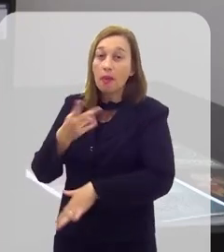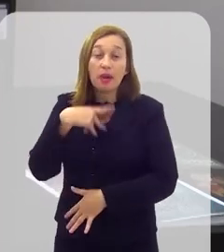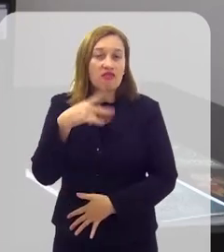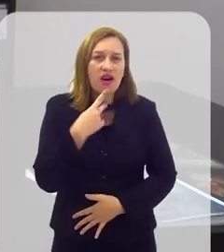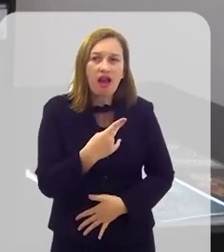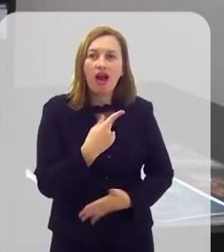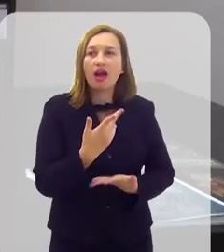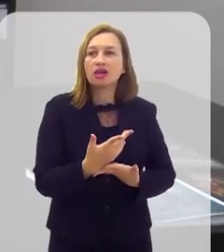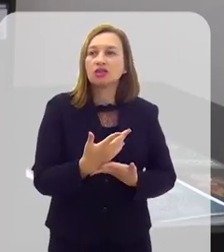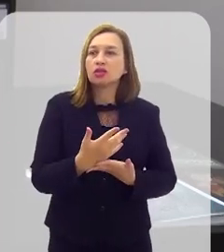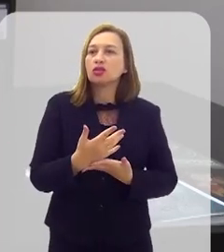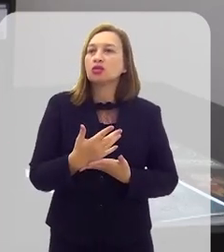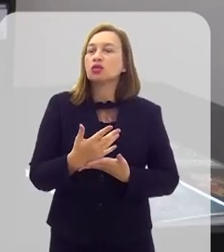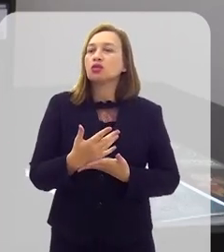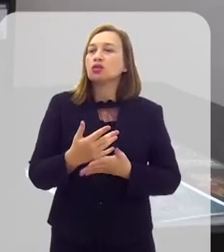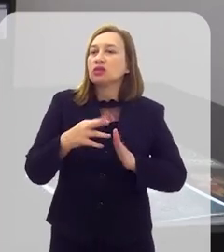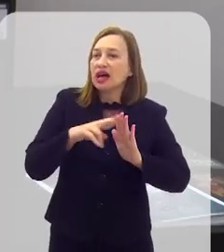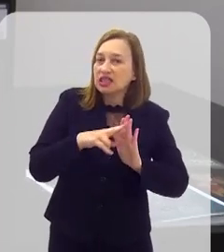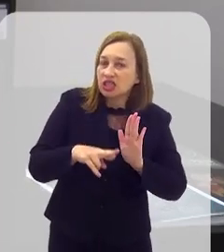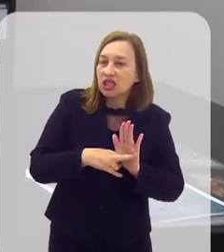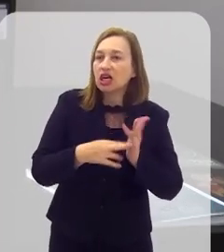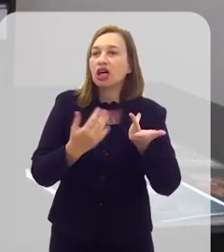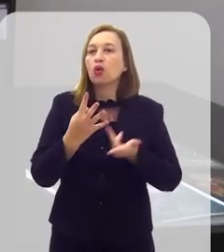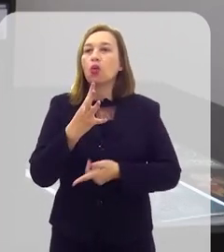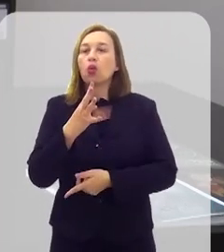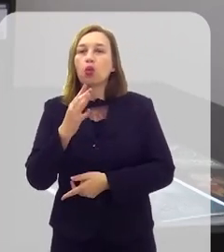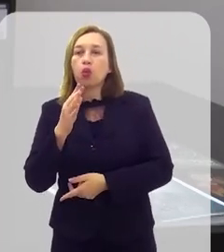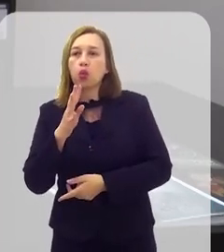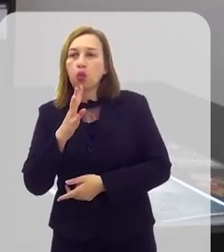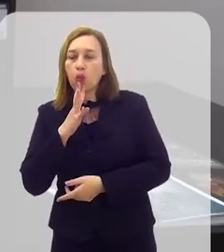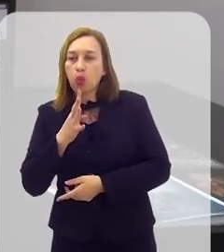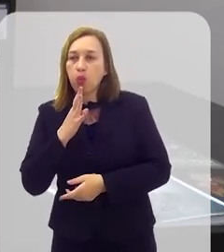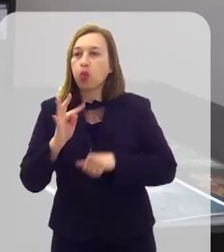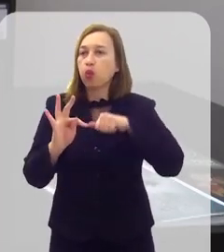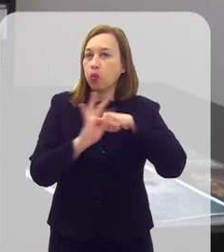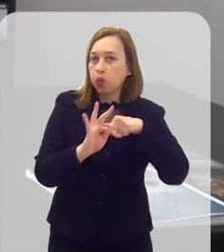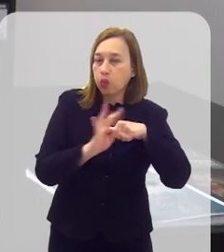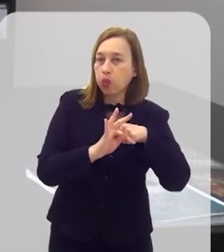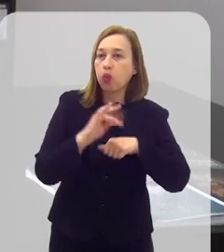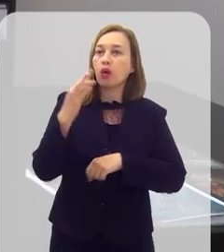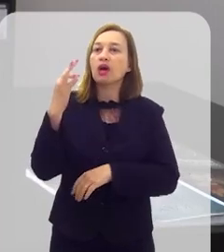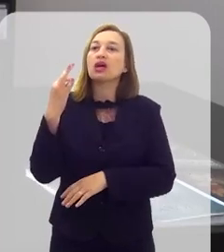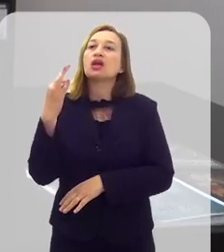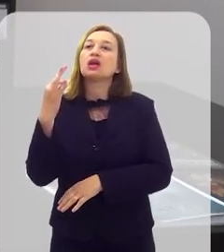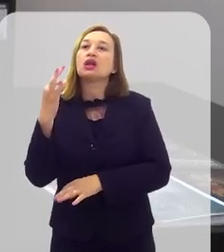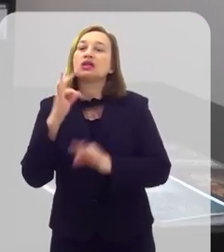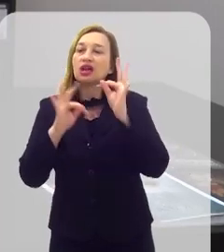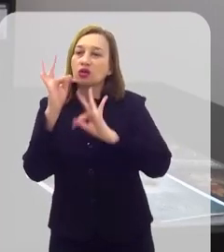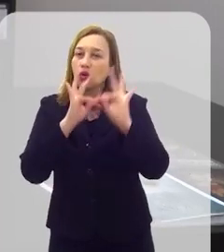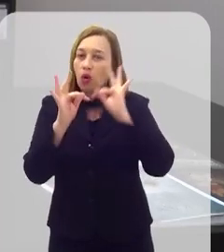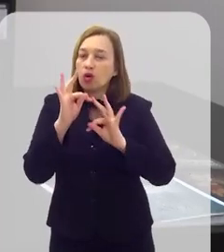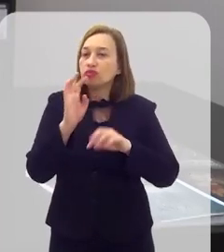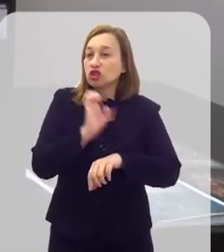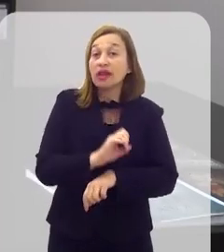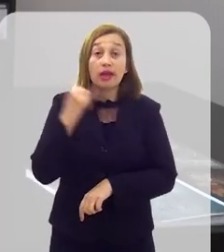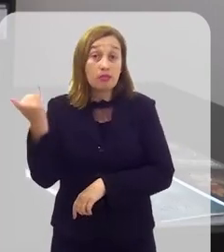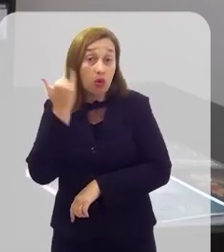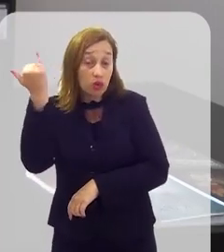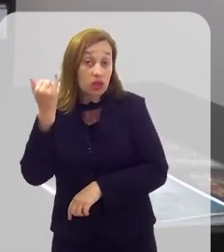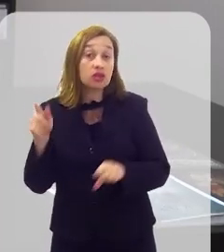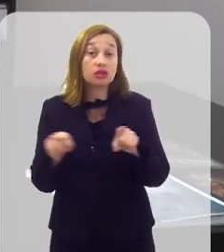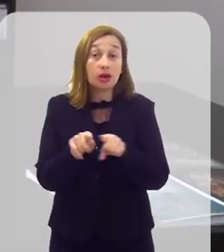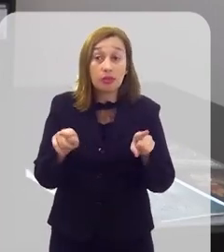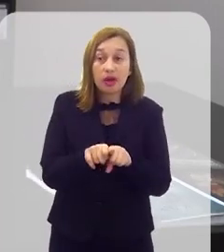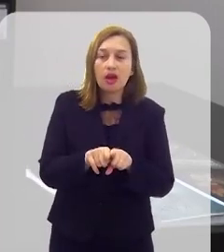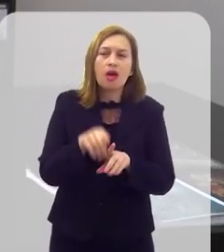instituições para a gente falar sobre o prosseguimento do conhecimento técnico e tecnológico no Estado, que é muito importante também